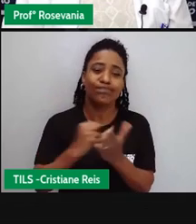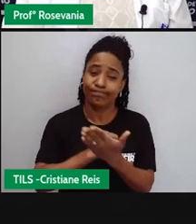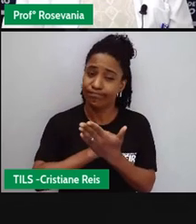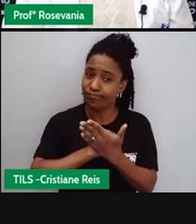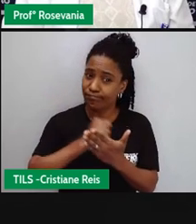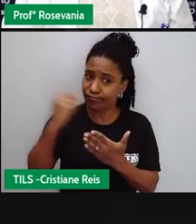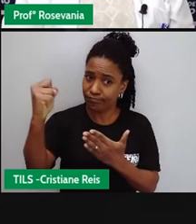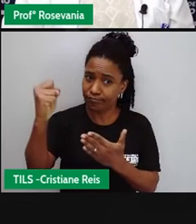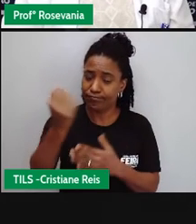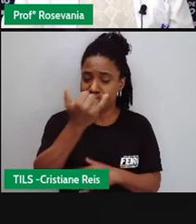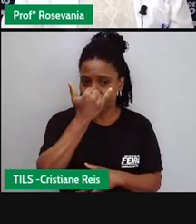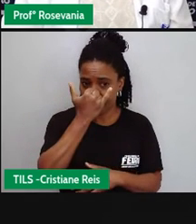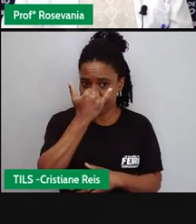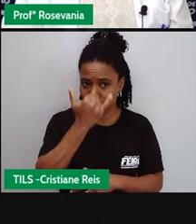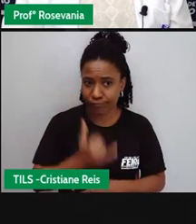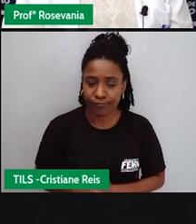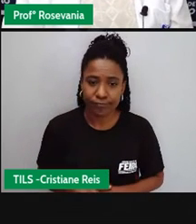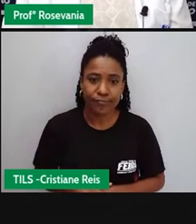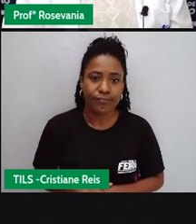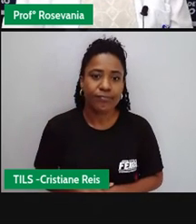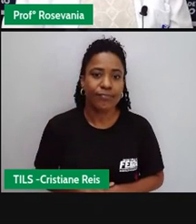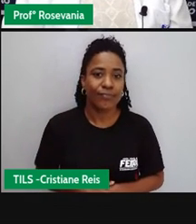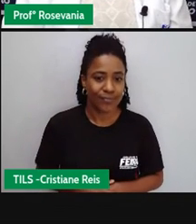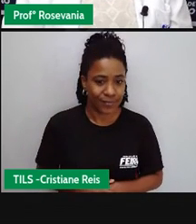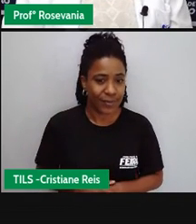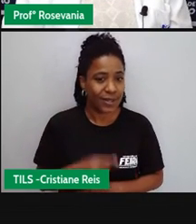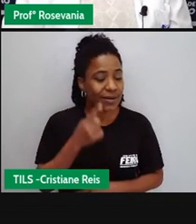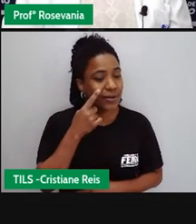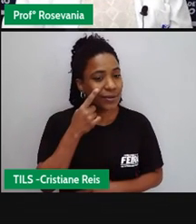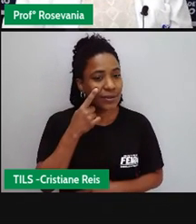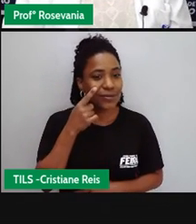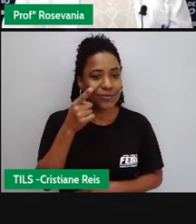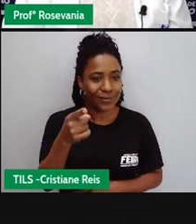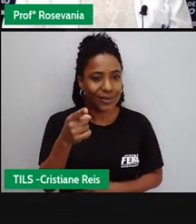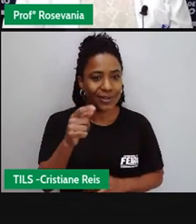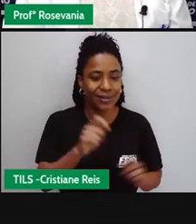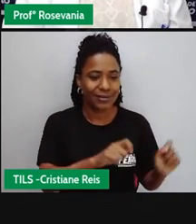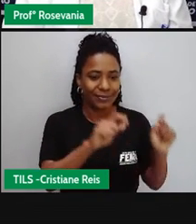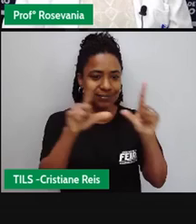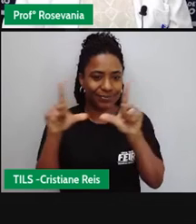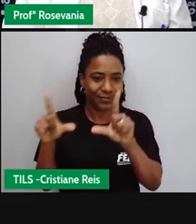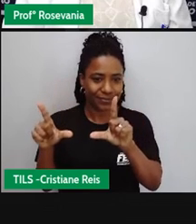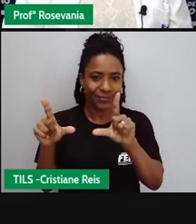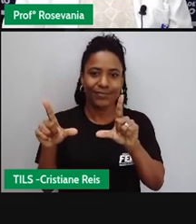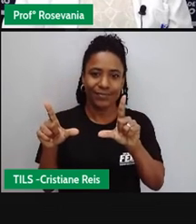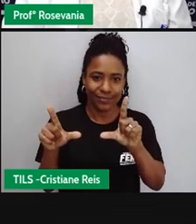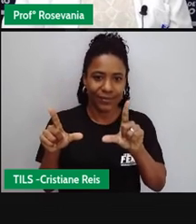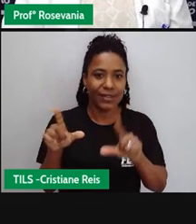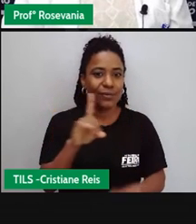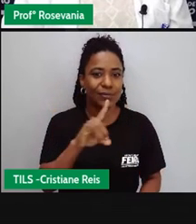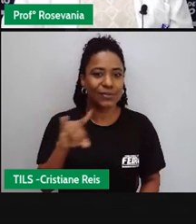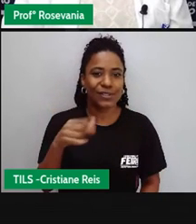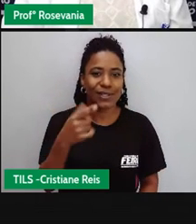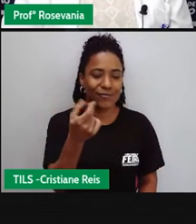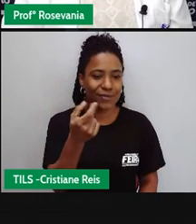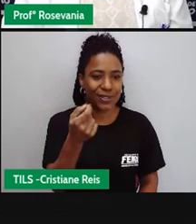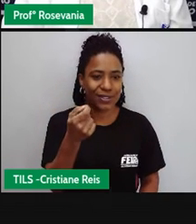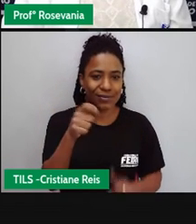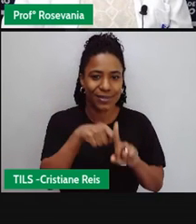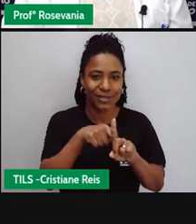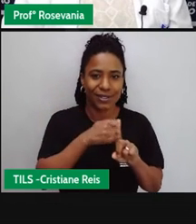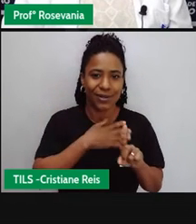bom, aí eu coloquei aqui nessa outra reportagem também que foi tirada de 20 de agosto de 2018, quem